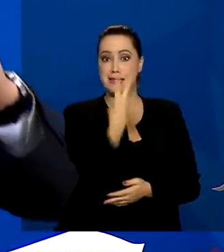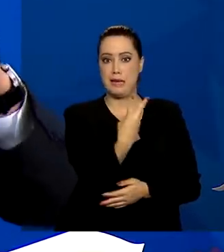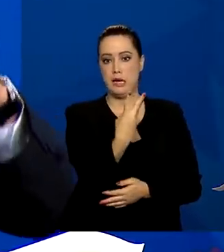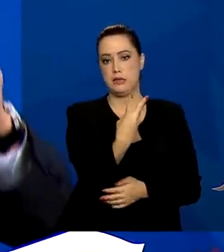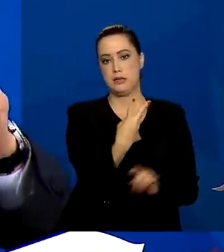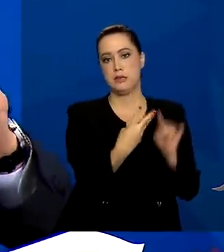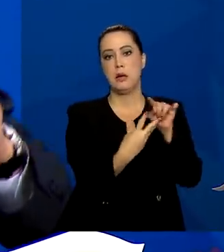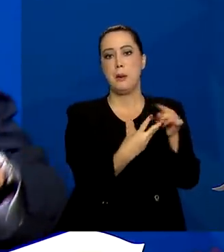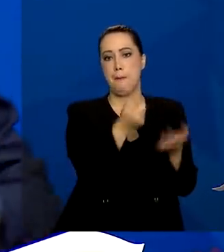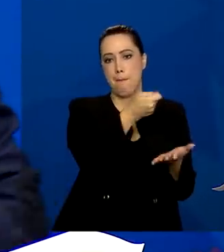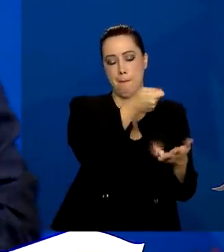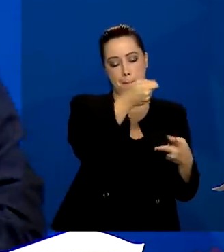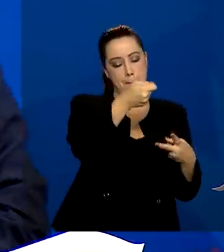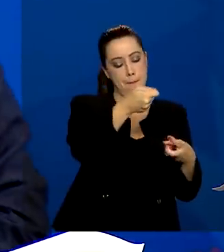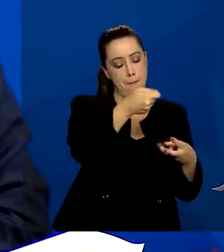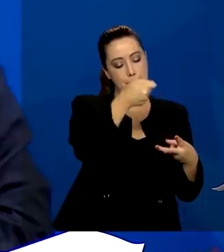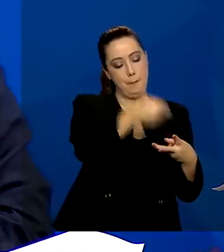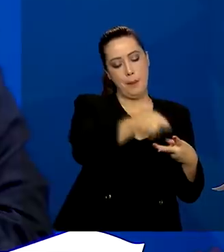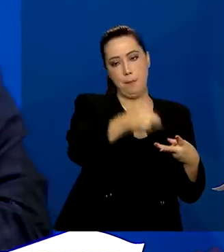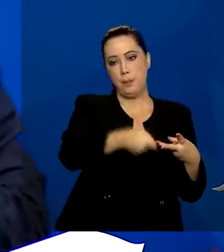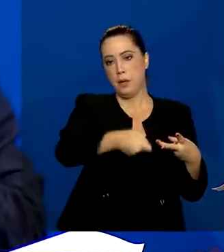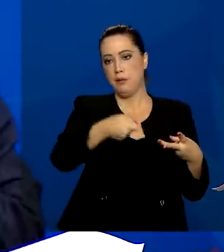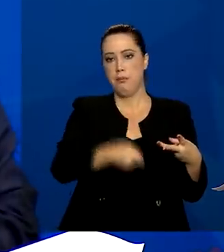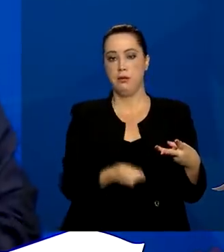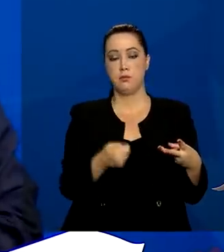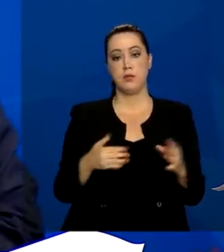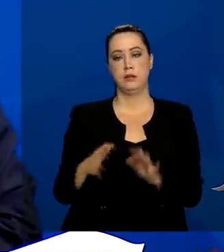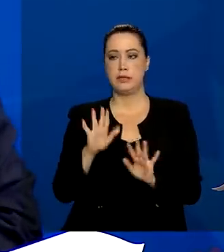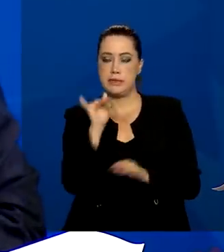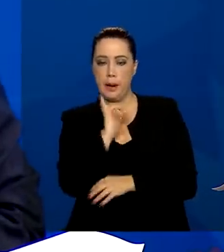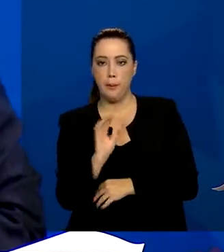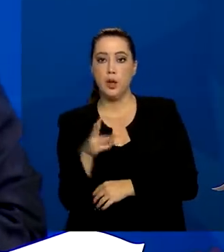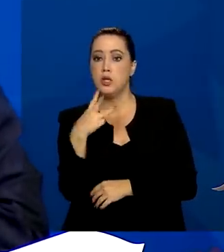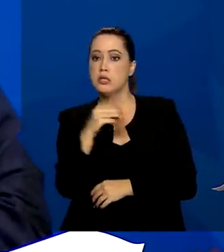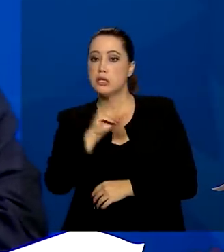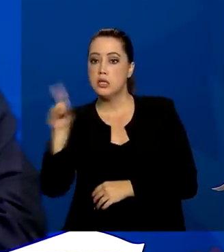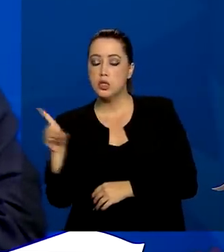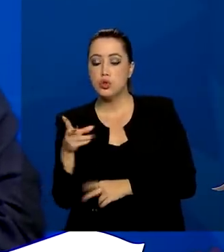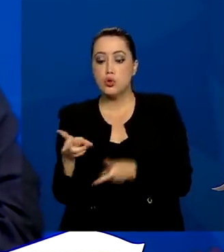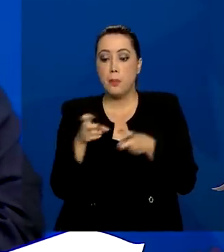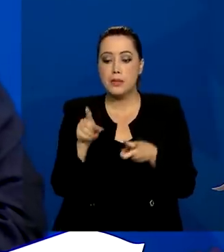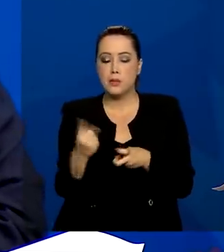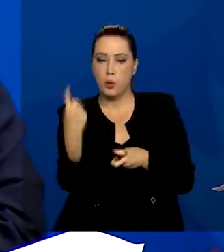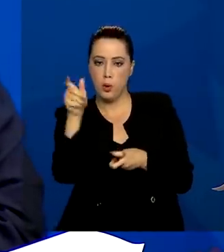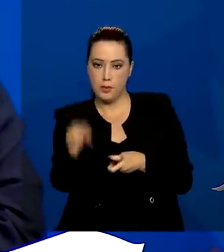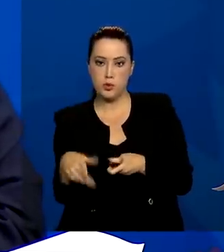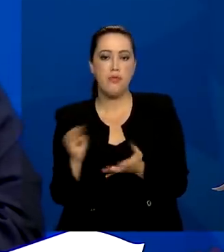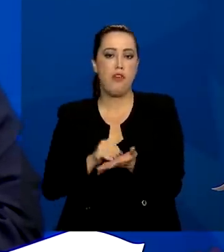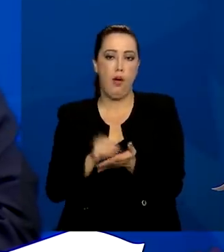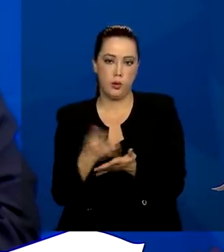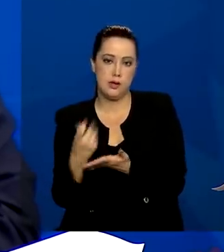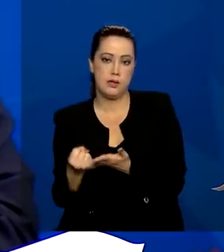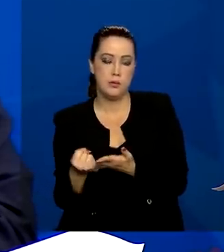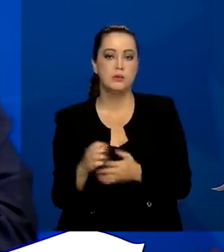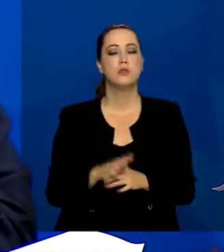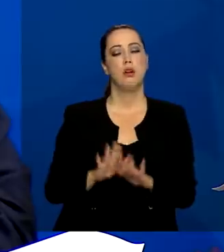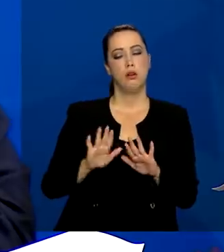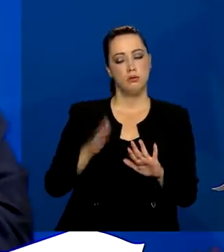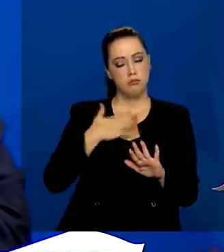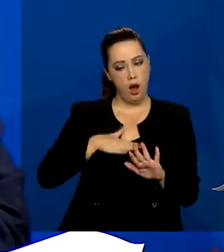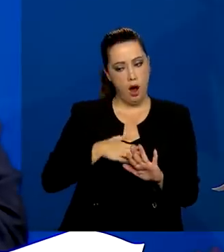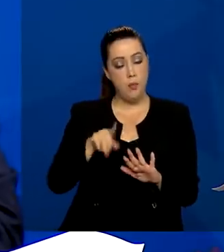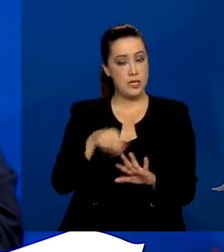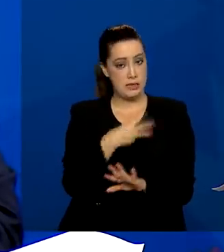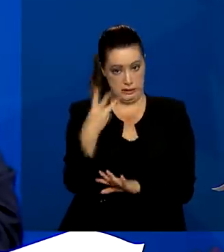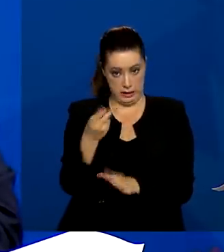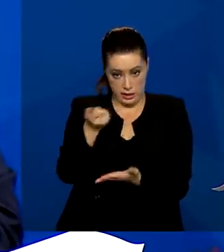Então, se uma pessoa for identificada só no dia 30 de junho, ela fique tranquila. As três parcelas chegarão para